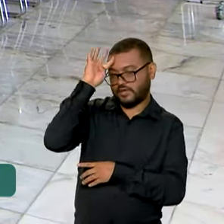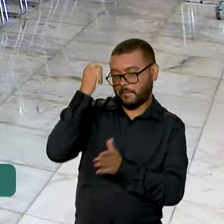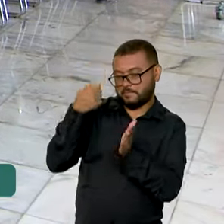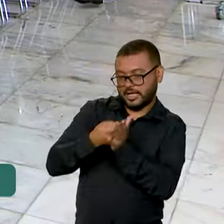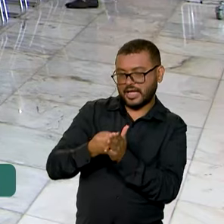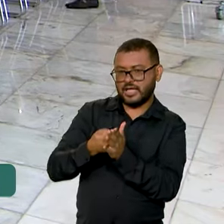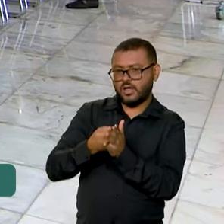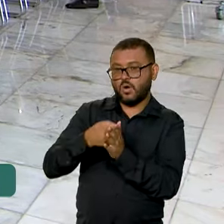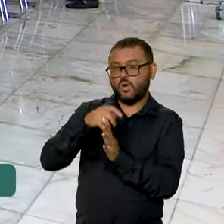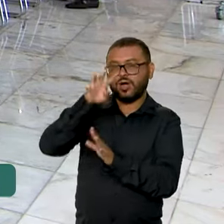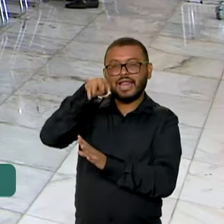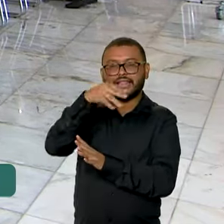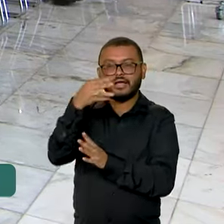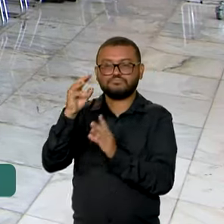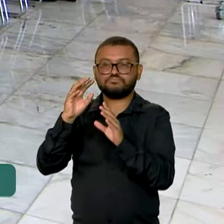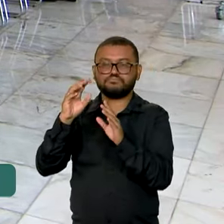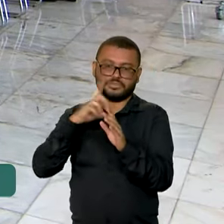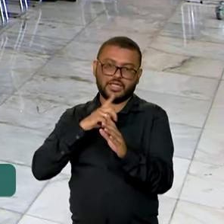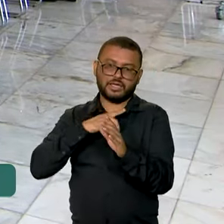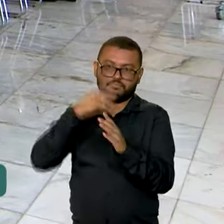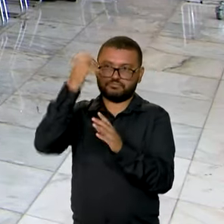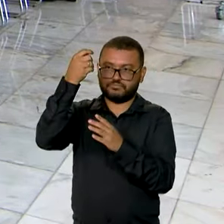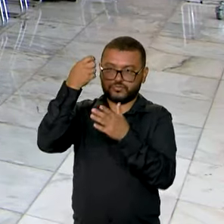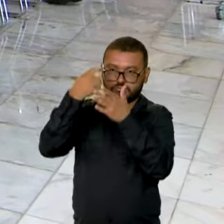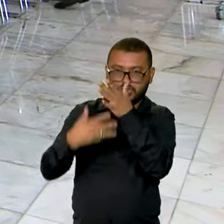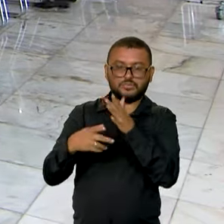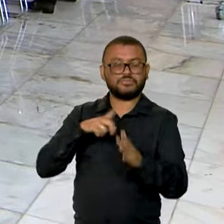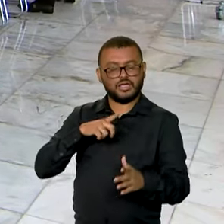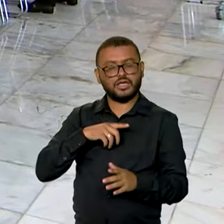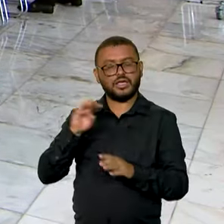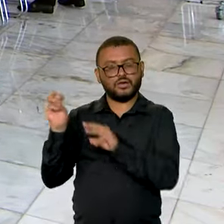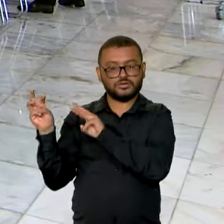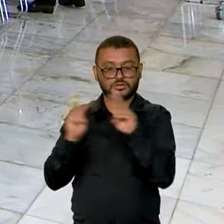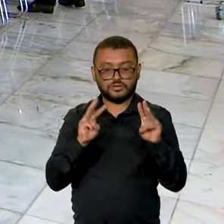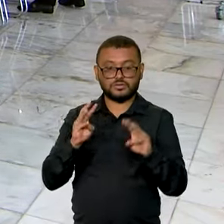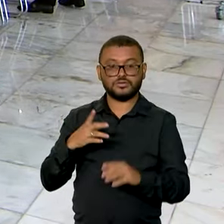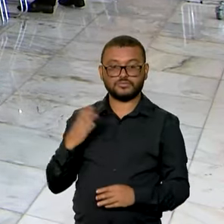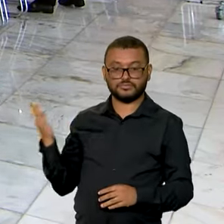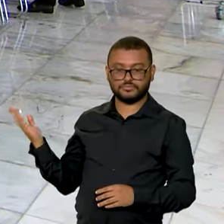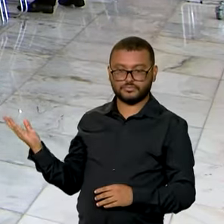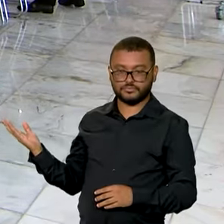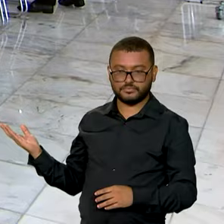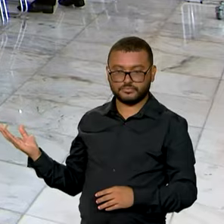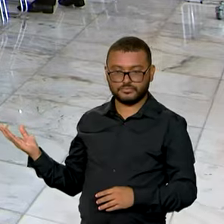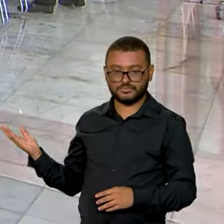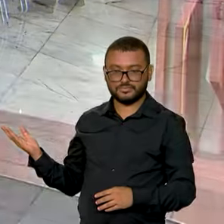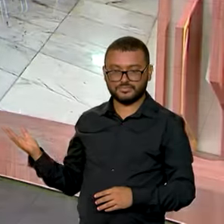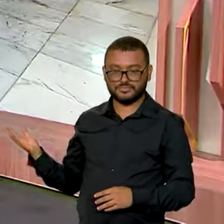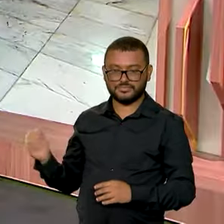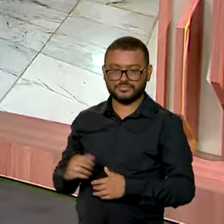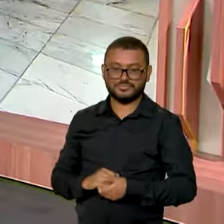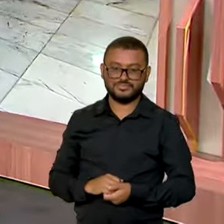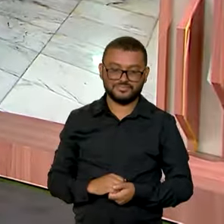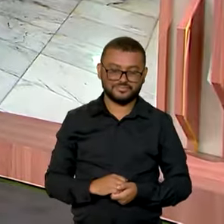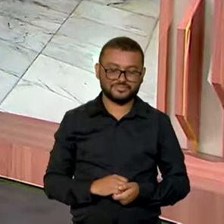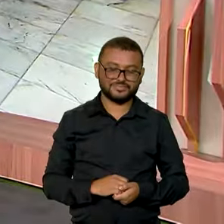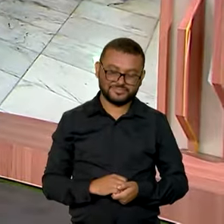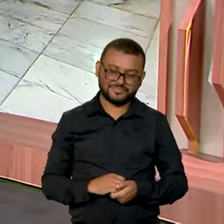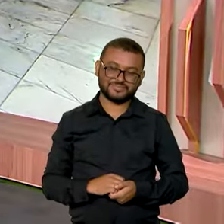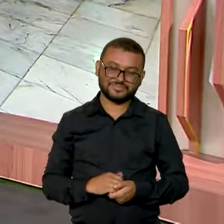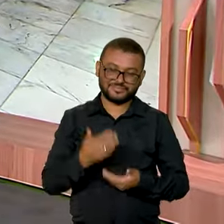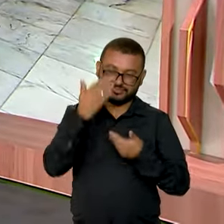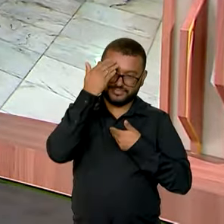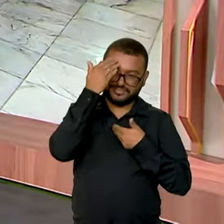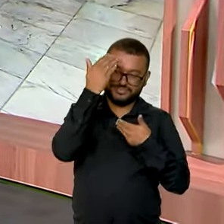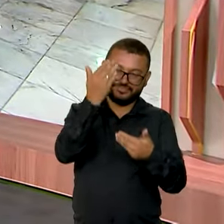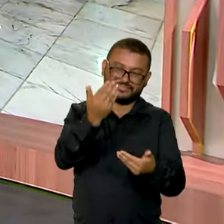o calendário completo está disponível no site do INSS e também no aplicativo. É isso, Vanessa, eu volto com você. Ok, Jéssica,